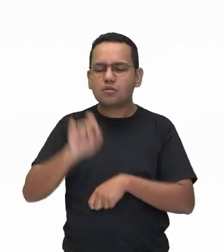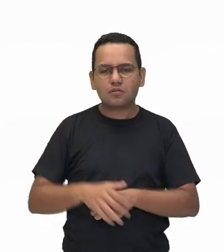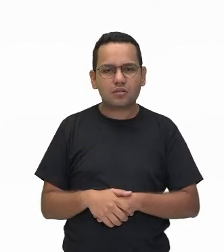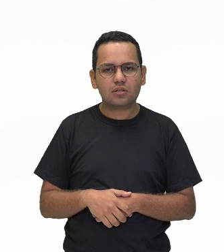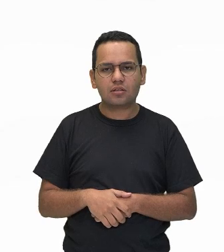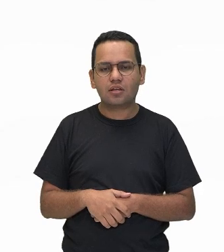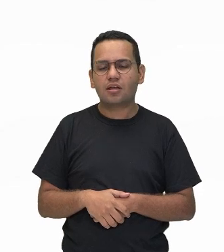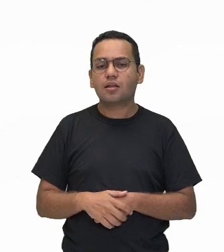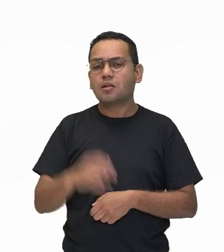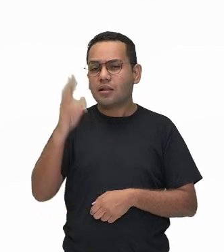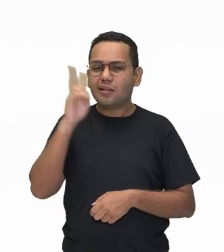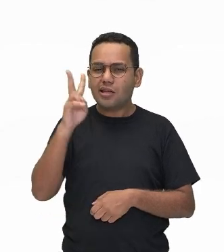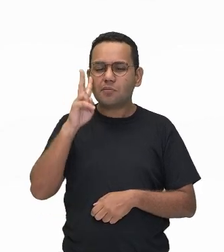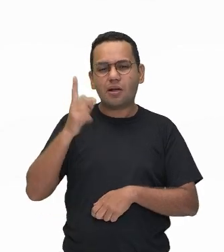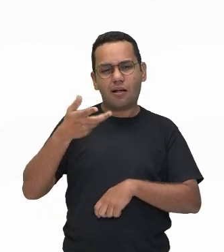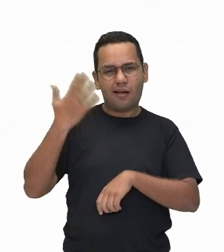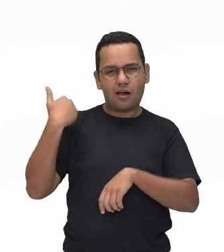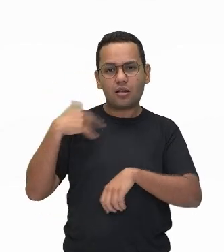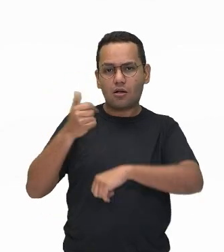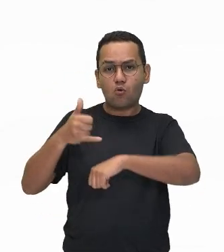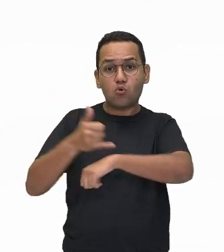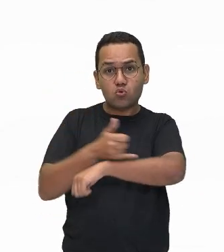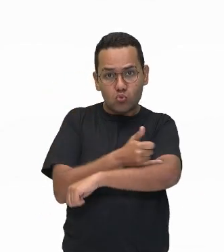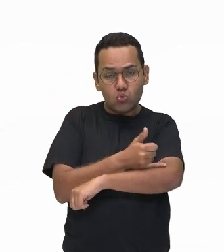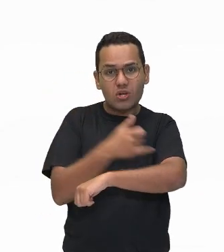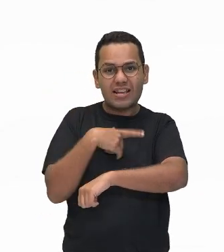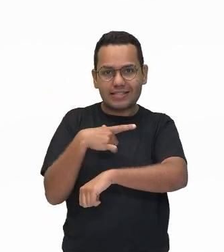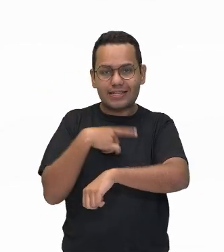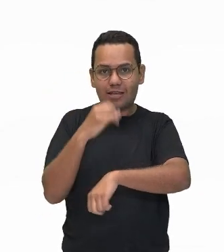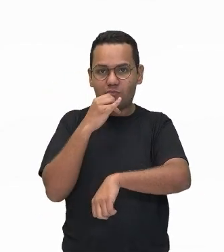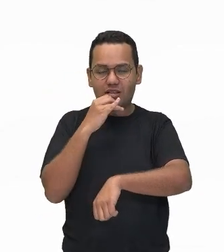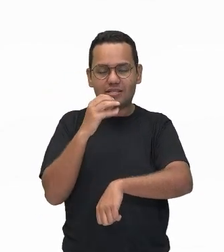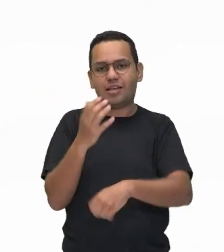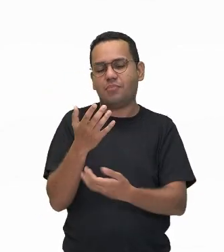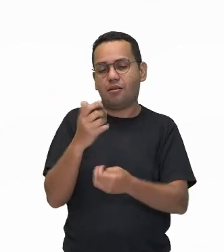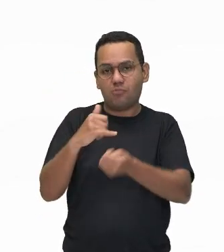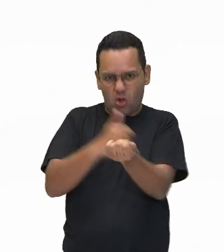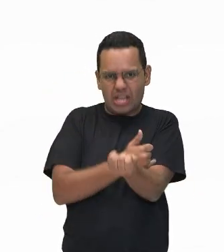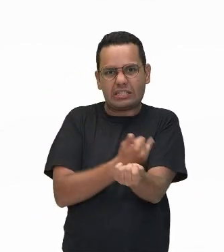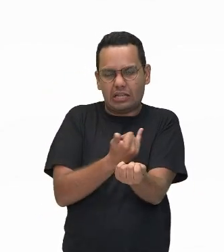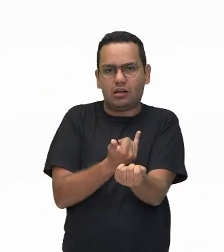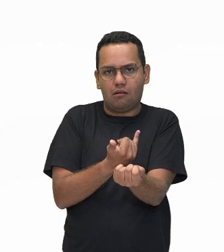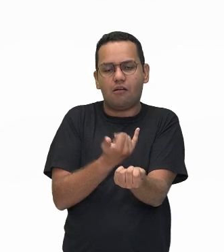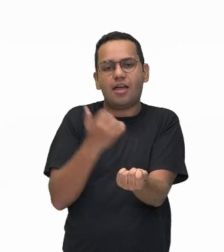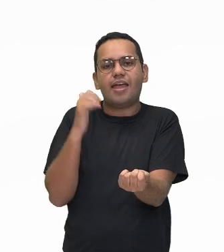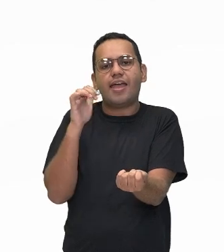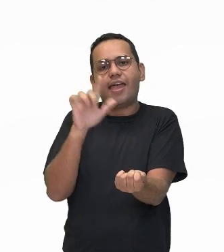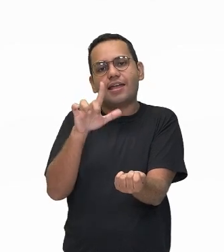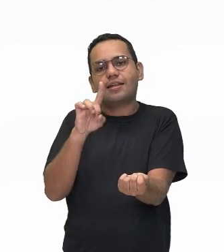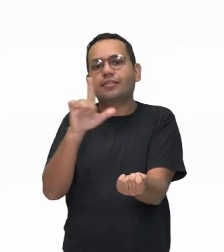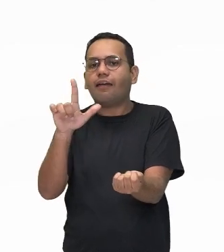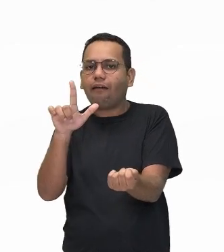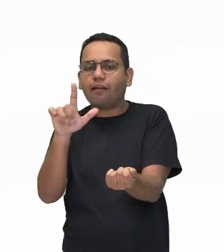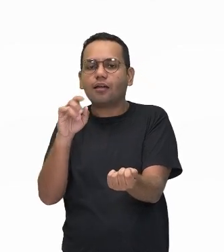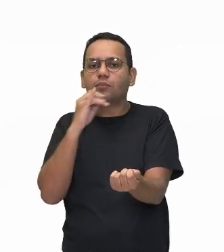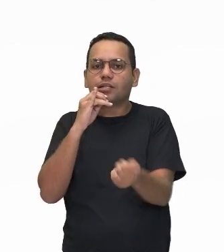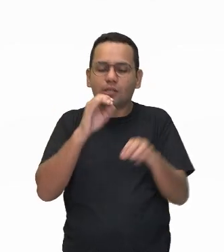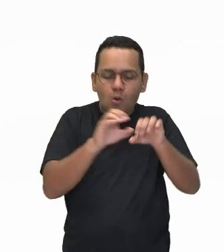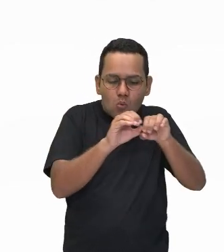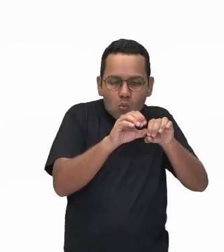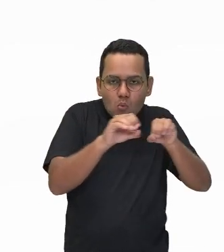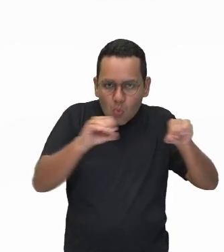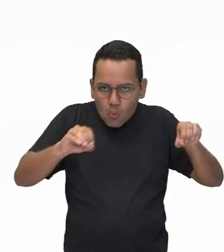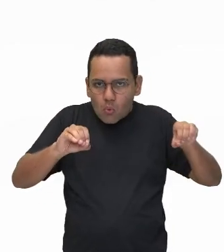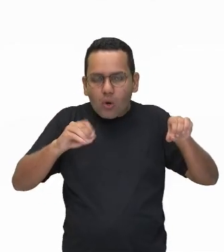cúmula de gordura, lembra que eu falei com vocês? Aquela gordura, aquele colesterol, né? Que fica se agarrando ali nas paredes. Em termos